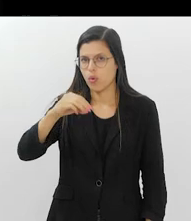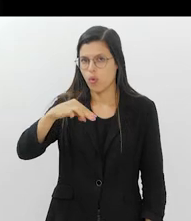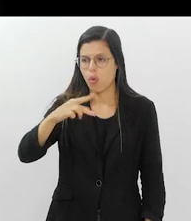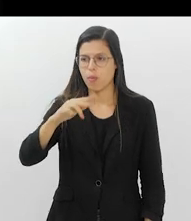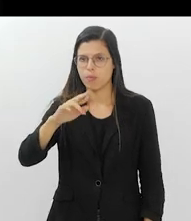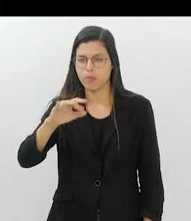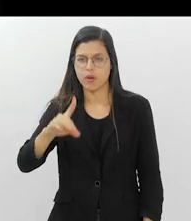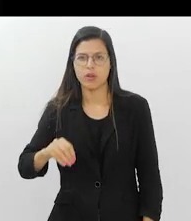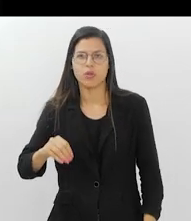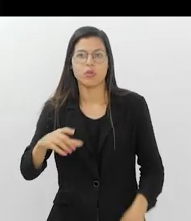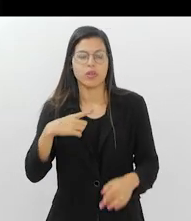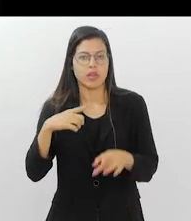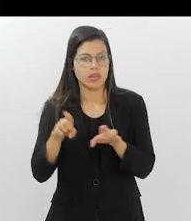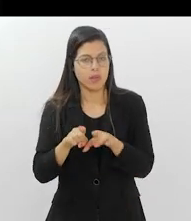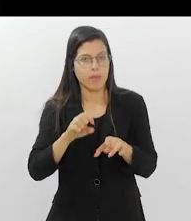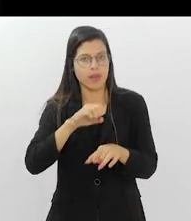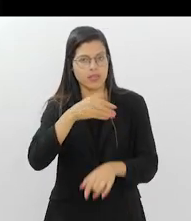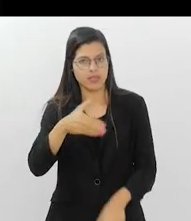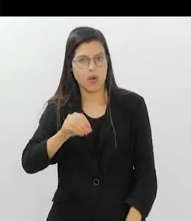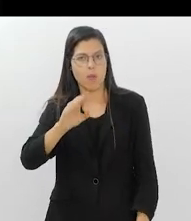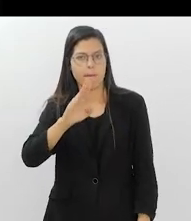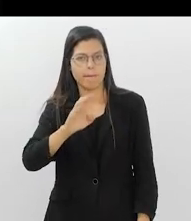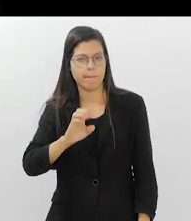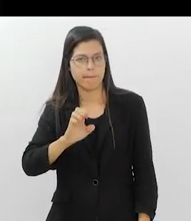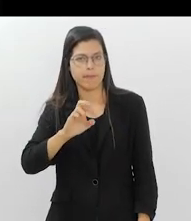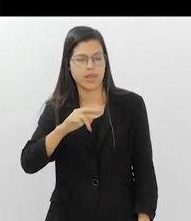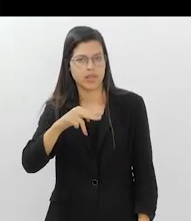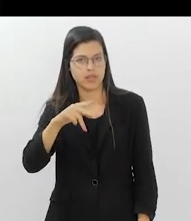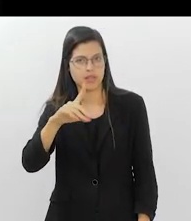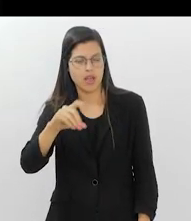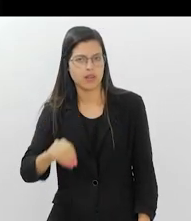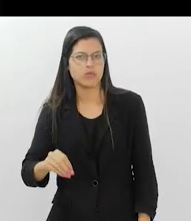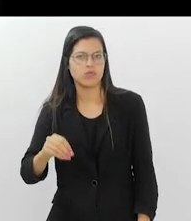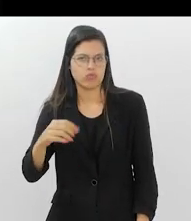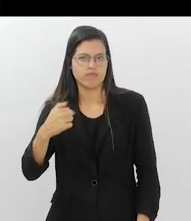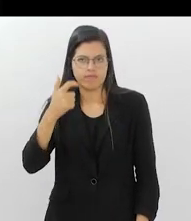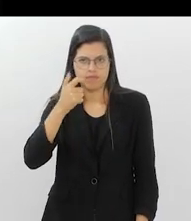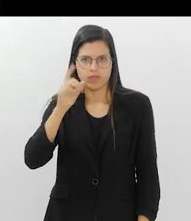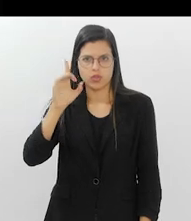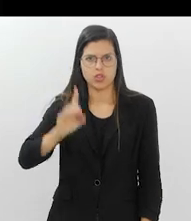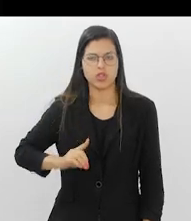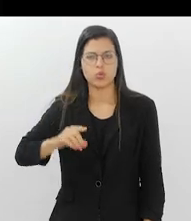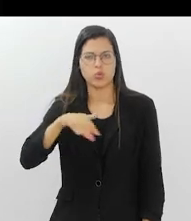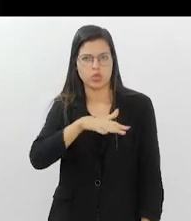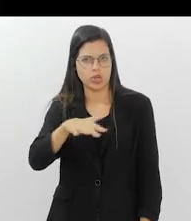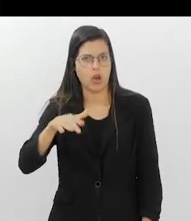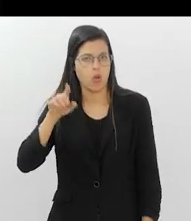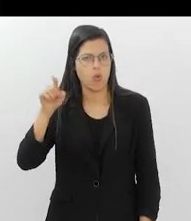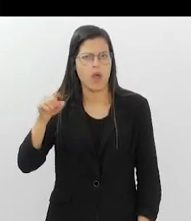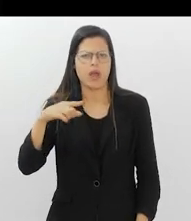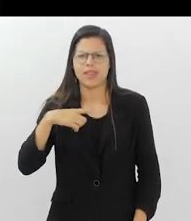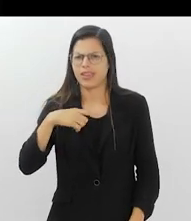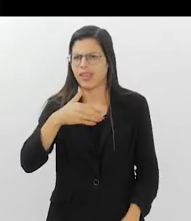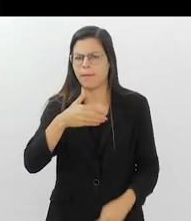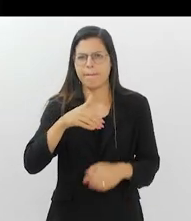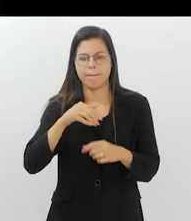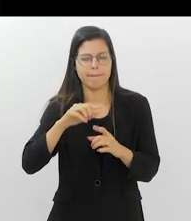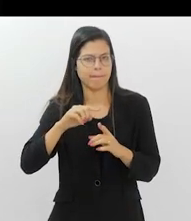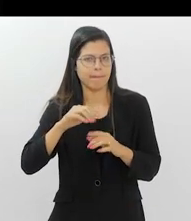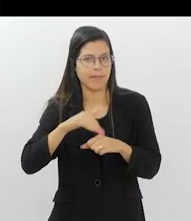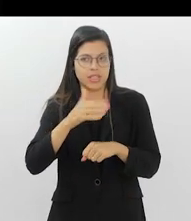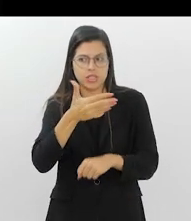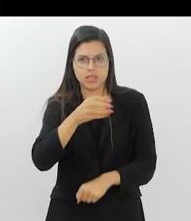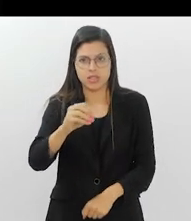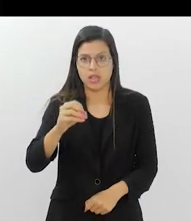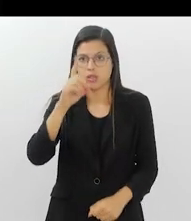Bernardo, que inclusive somos diretores, sou diretor-geral de lá, e mais dez hospitais aí ao longo do Rio de